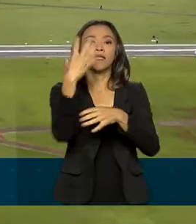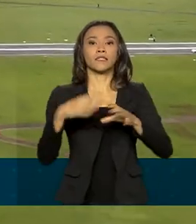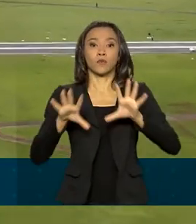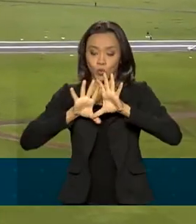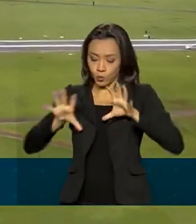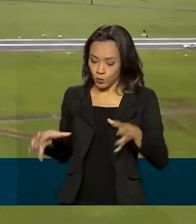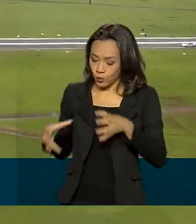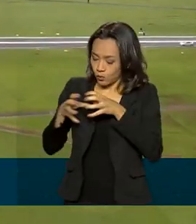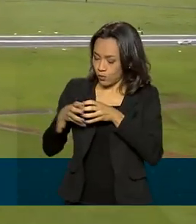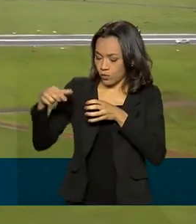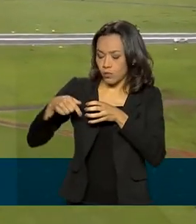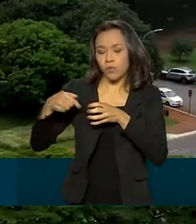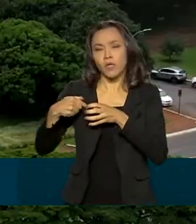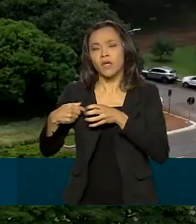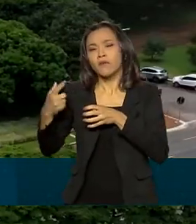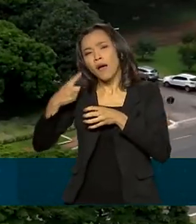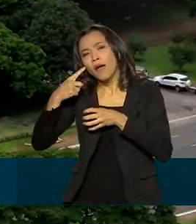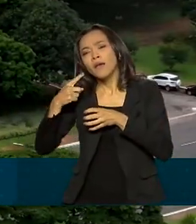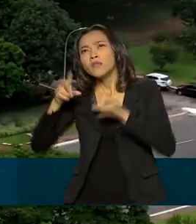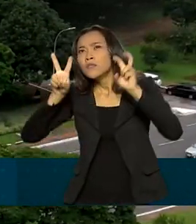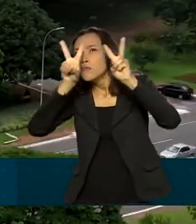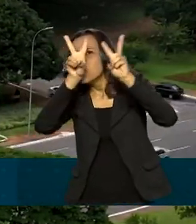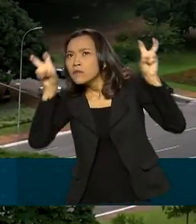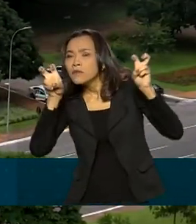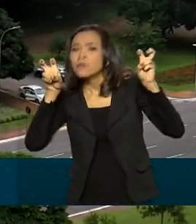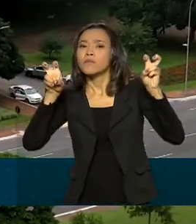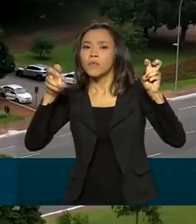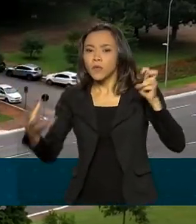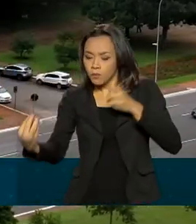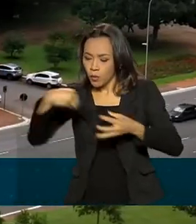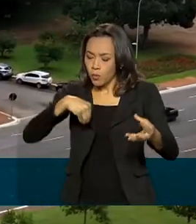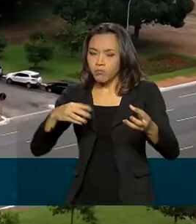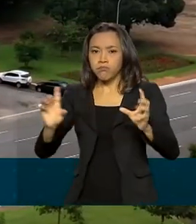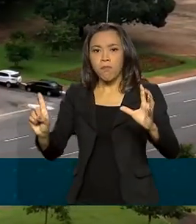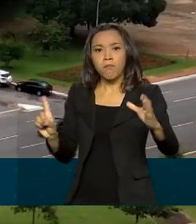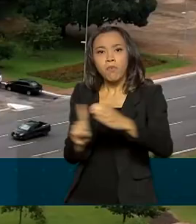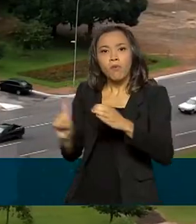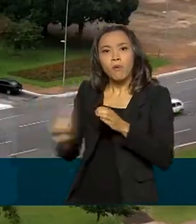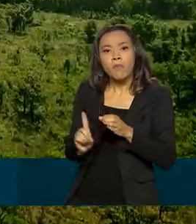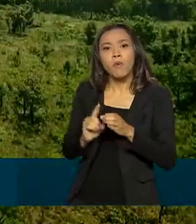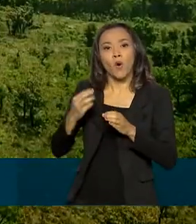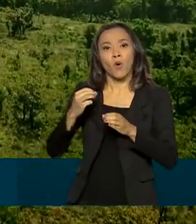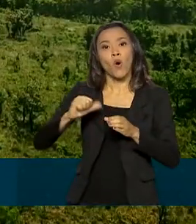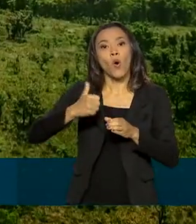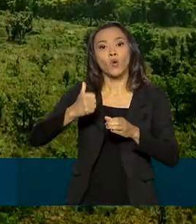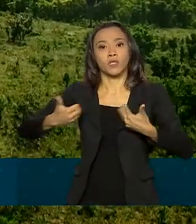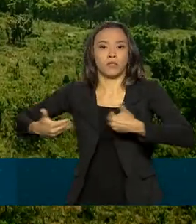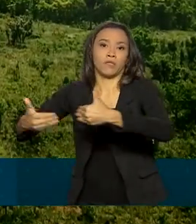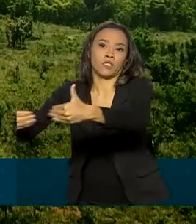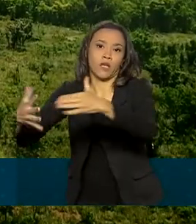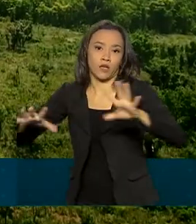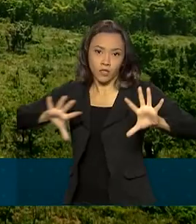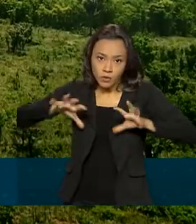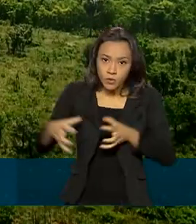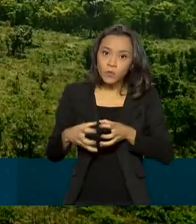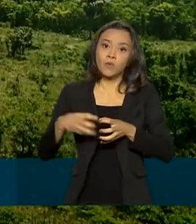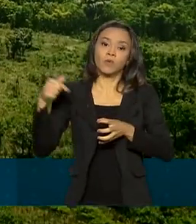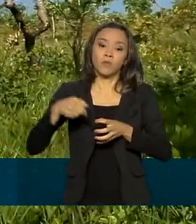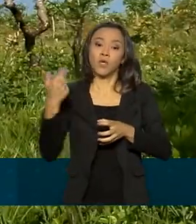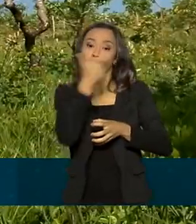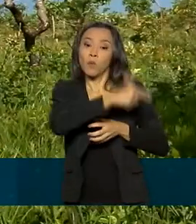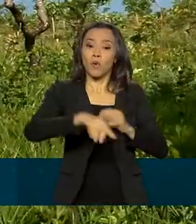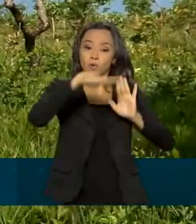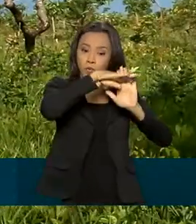sobre mudança de clima, composto por 11 ministérios, e o lançamento recente do Programa Nacional de Crescimento